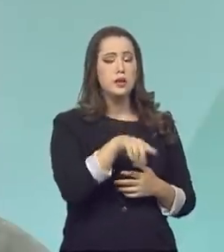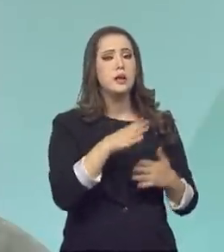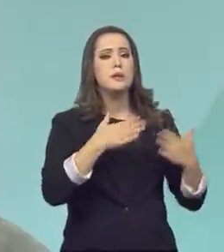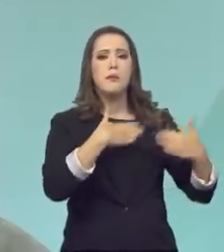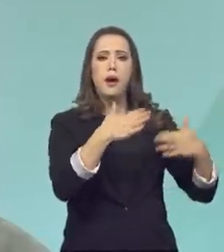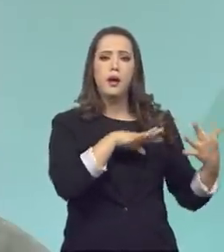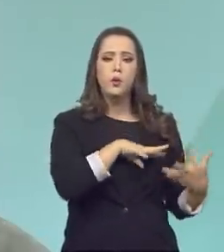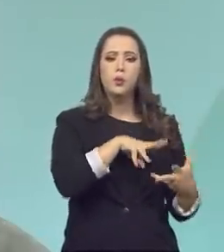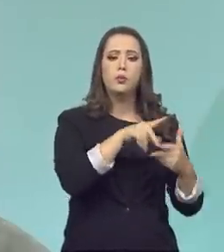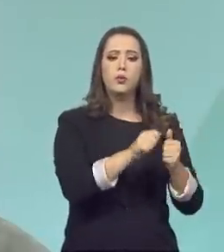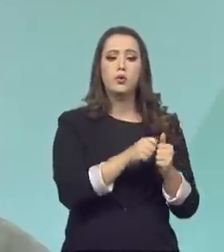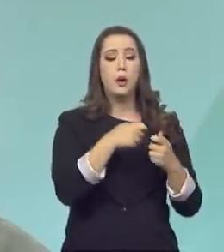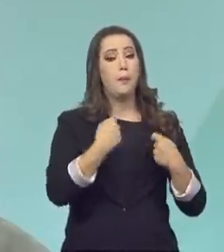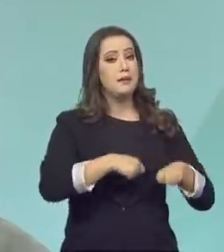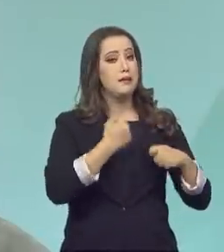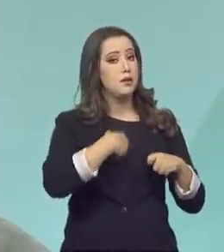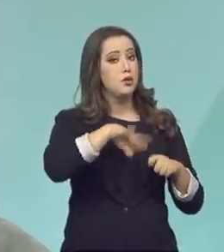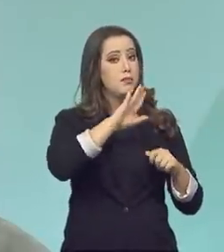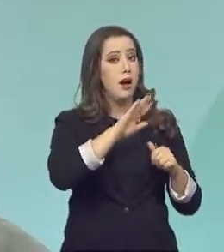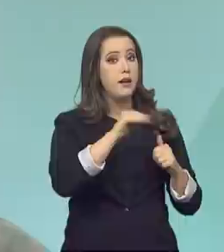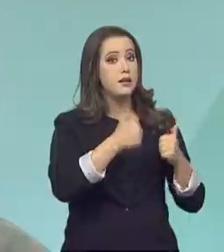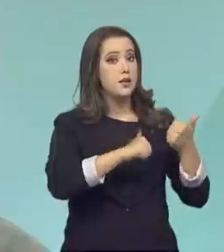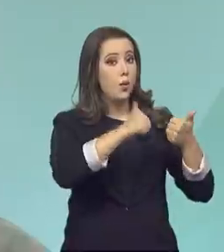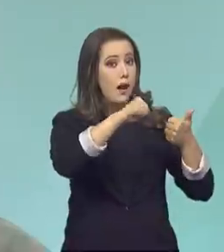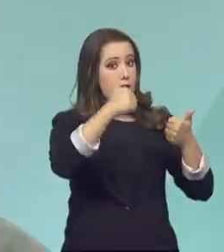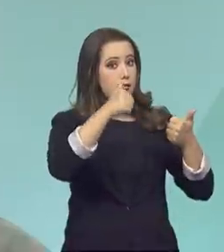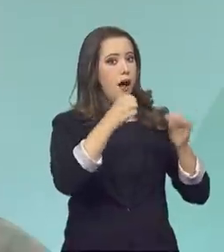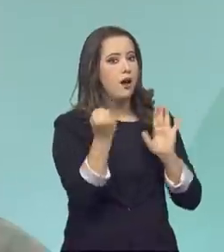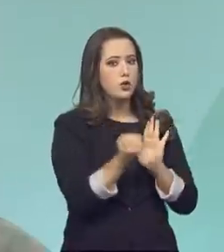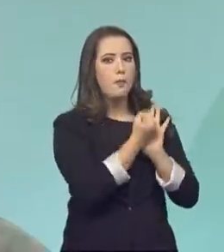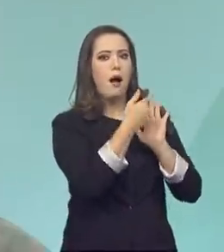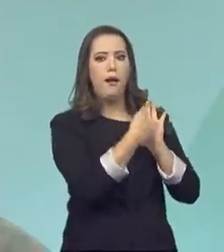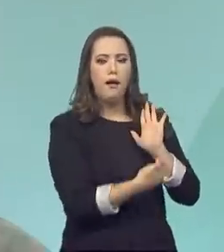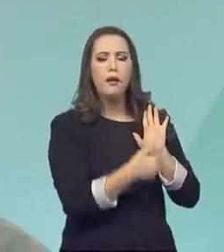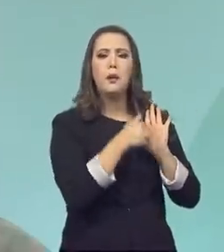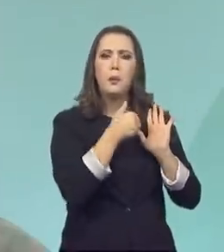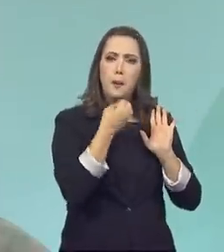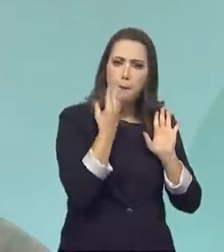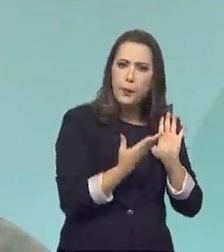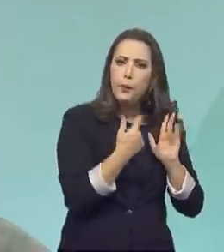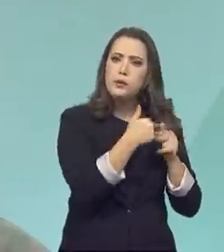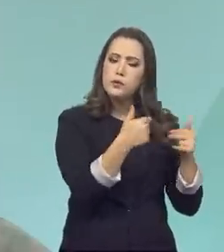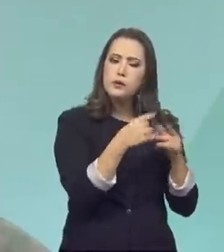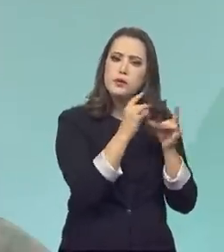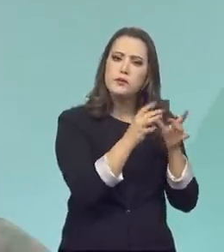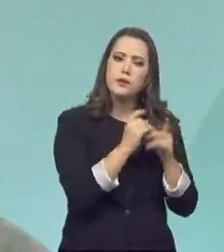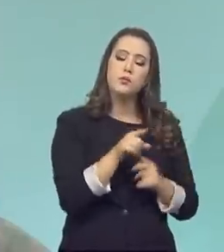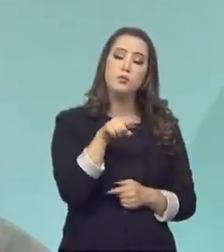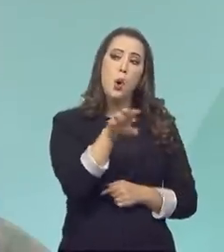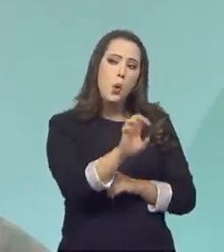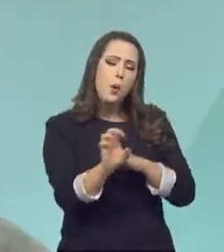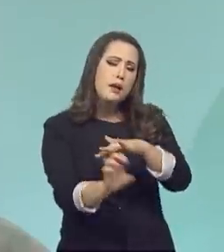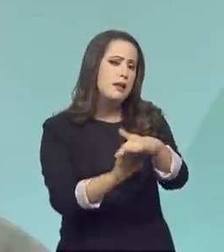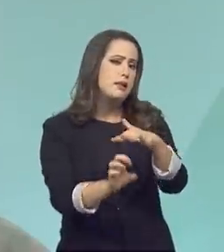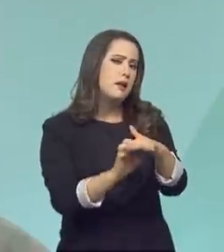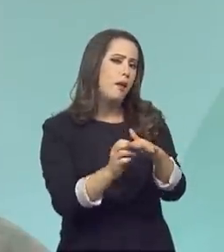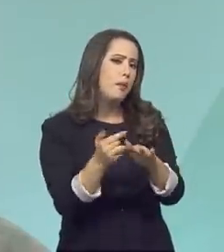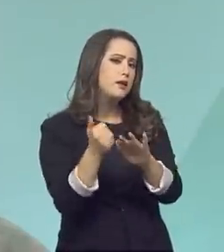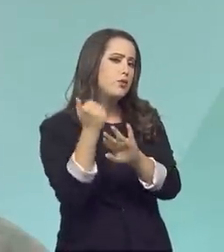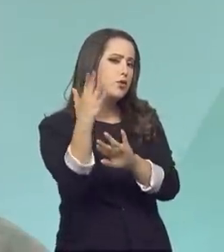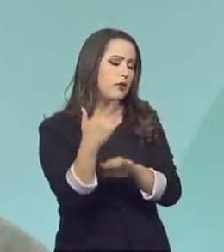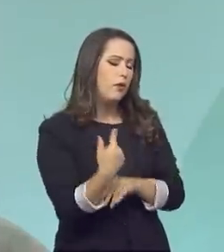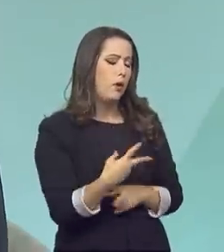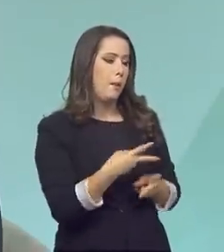certificação dos produtos é maior. Então, as empresas, os compradores internacionais, eles verificam isso, eles